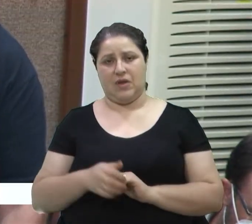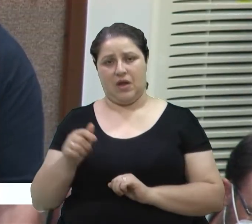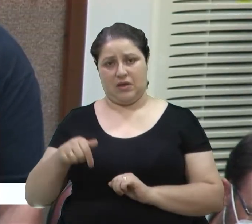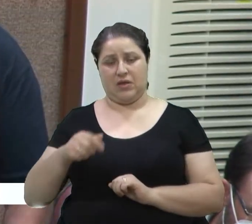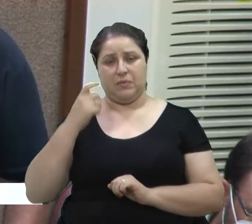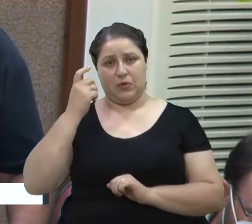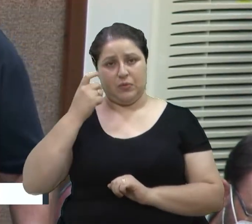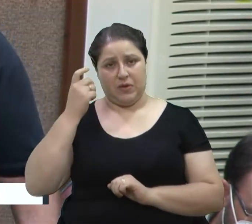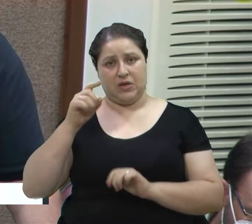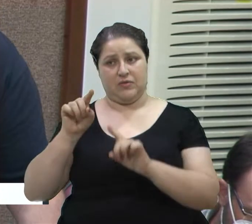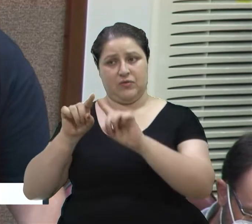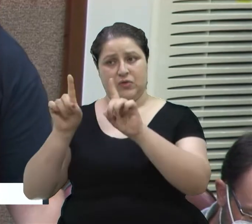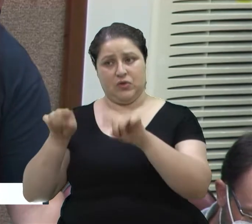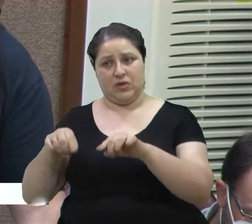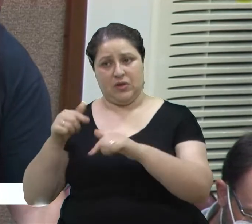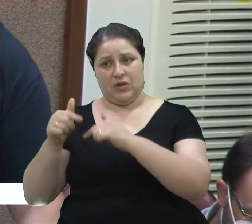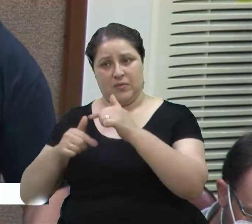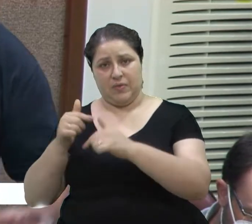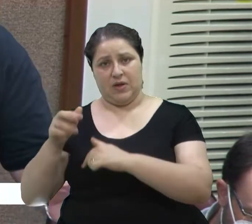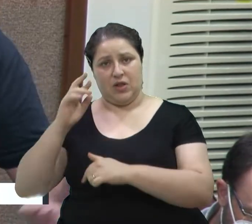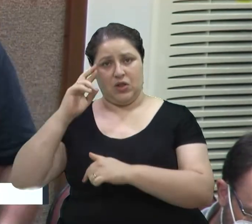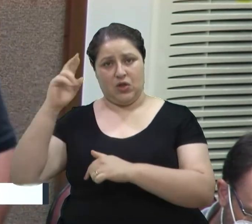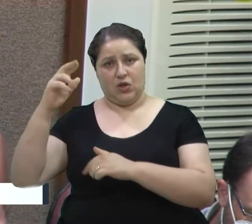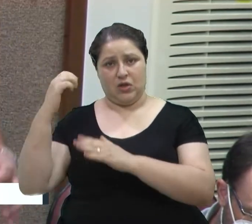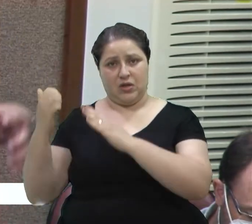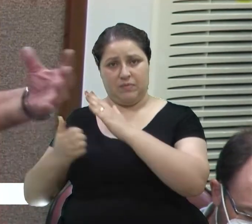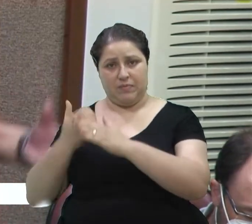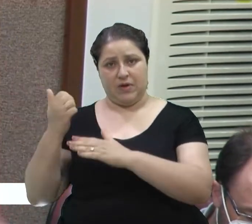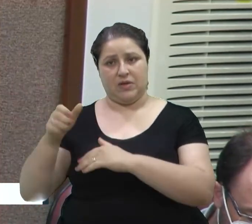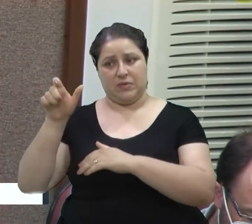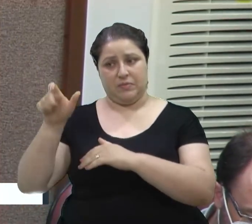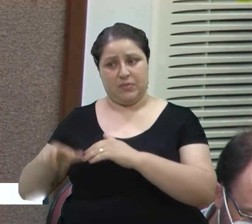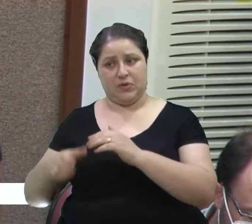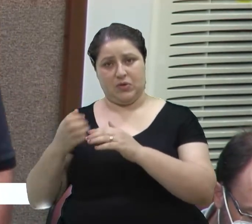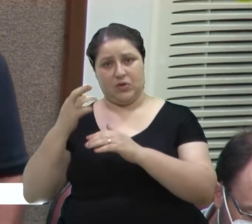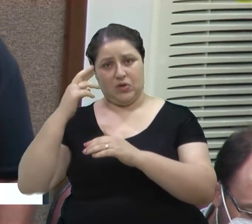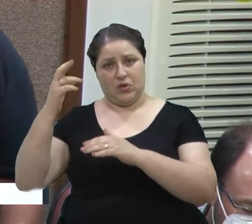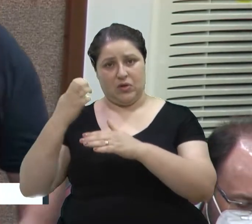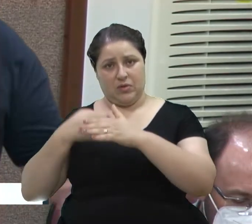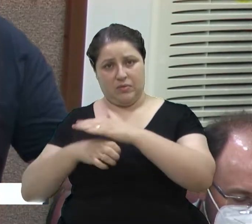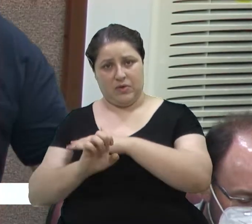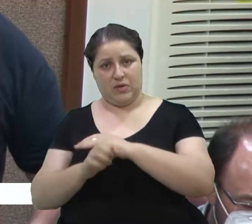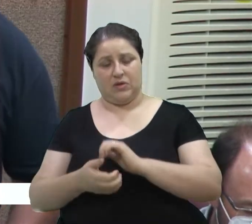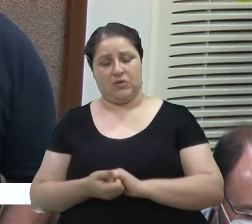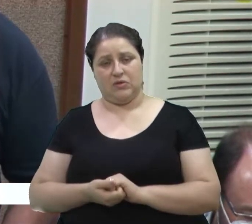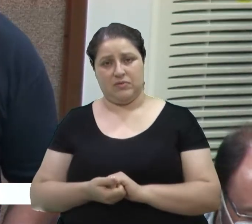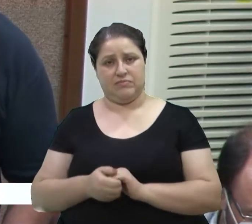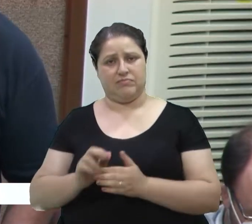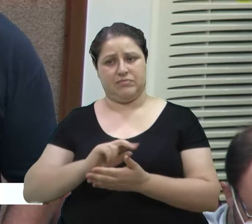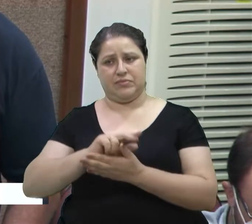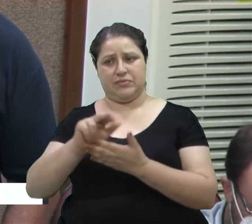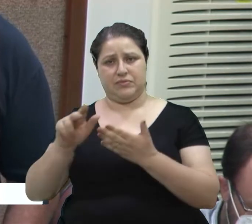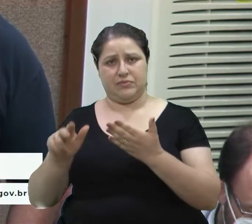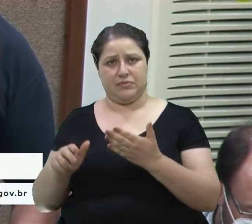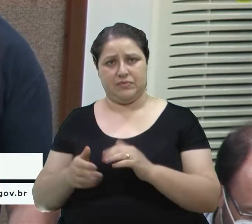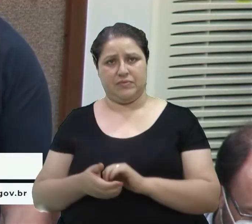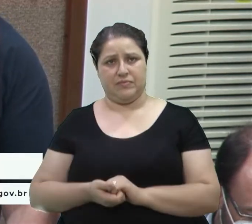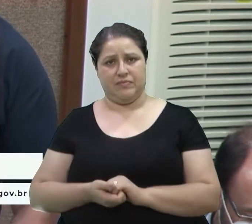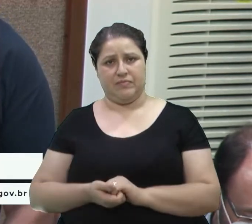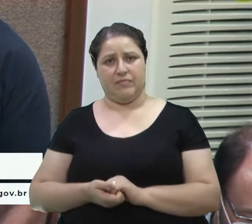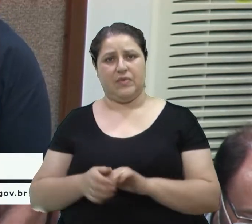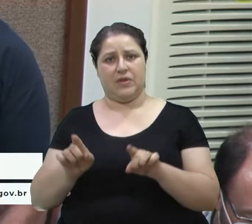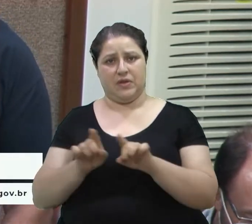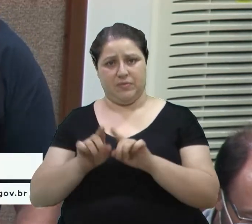os trabalhadores, se preocupando com o empresário, o empreendedor, com todos, uma camada de isso aí, quando foi falado também dos